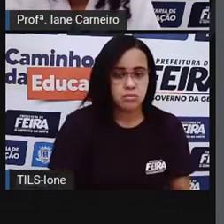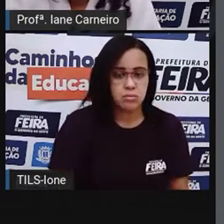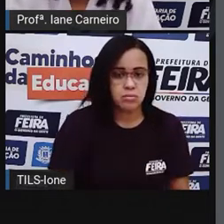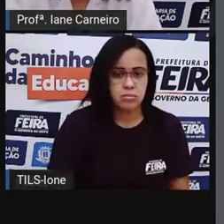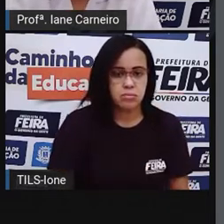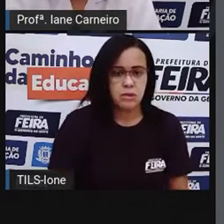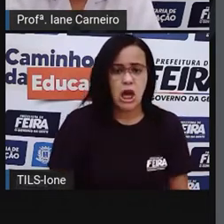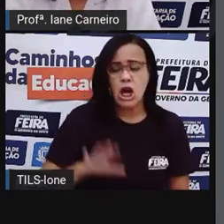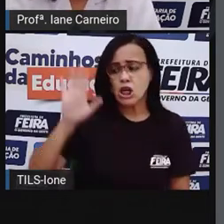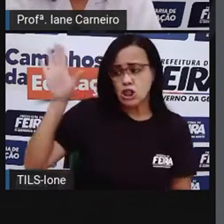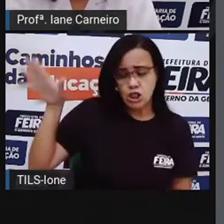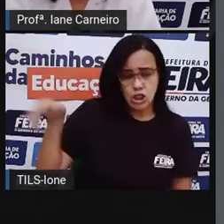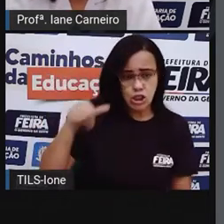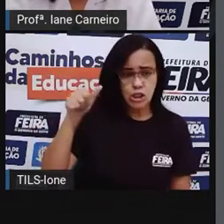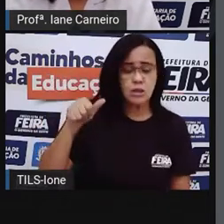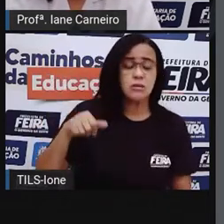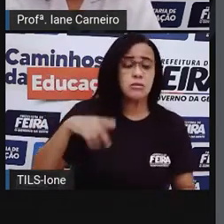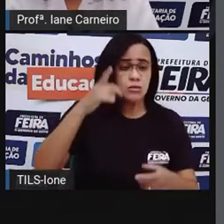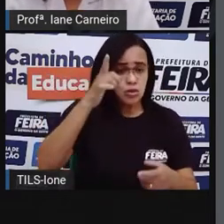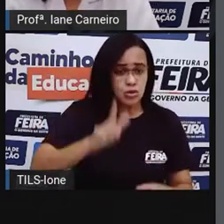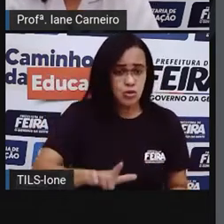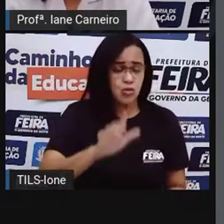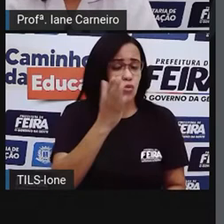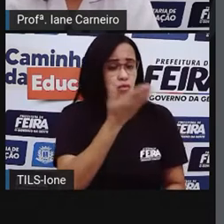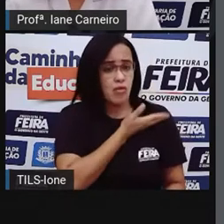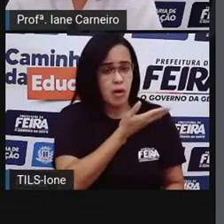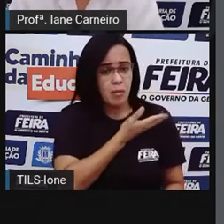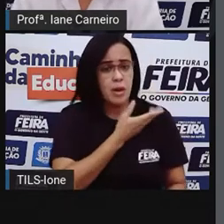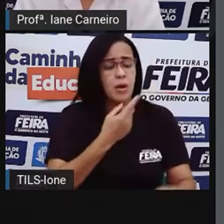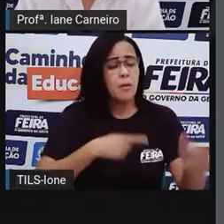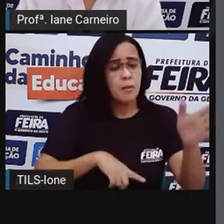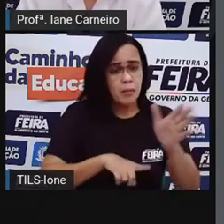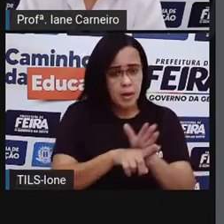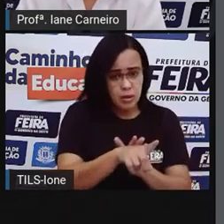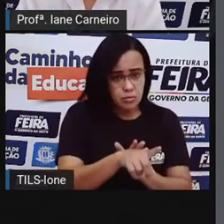novamente seus amigos e perguntou.